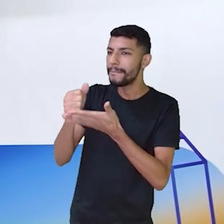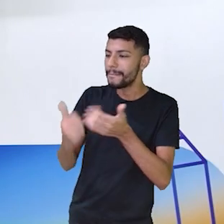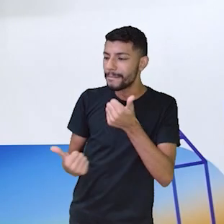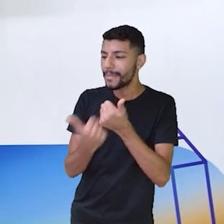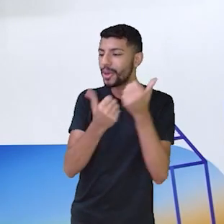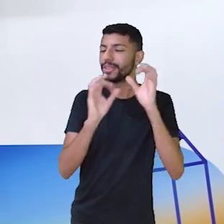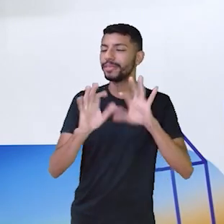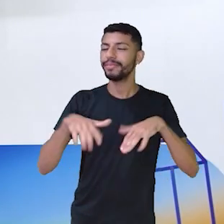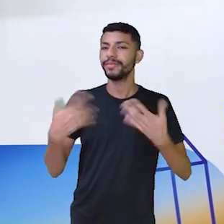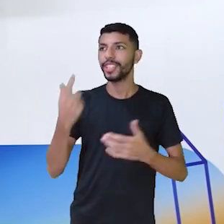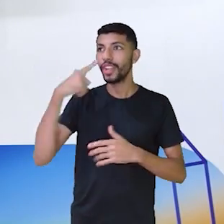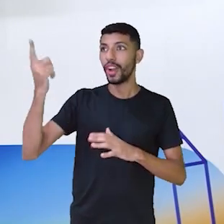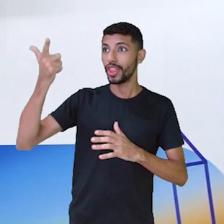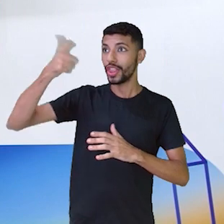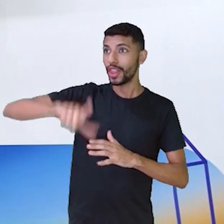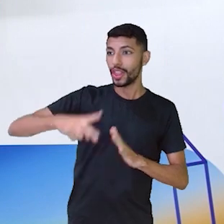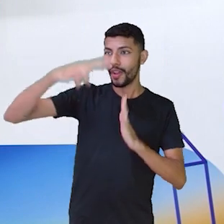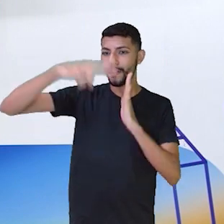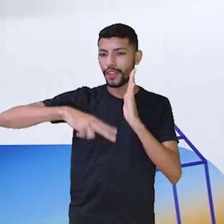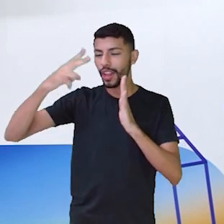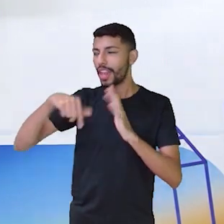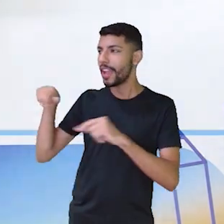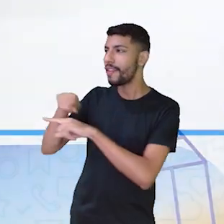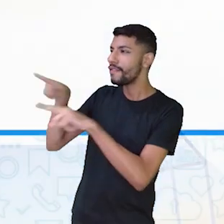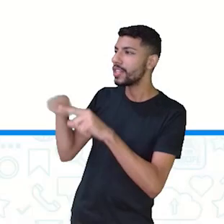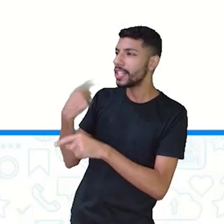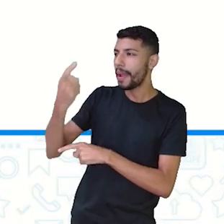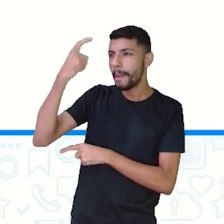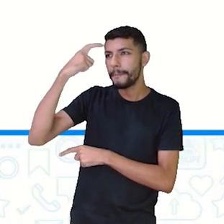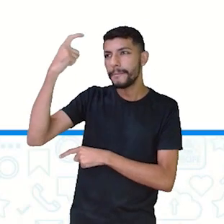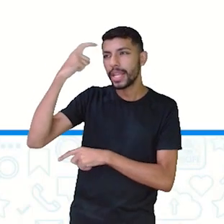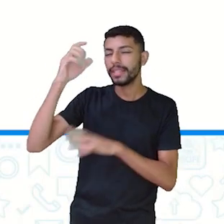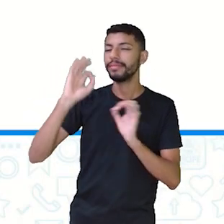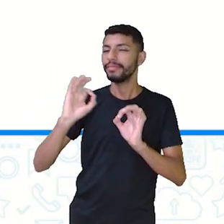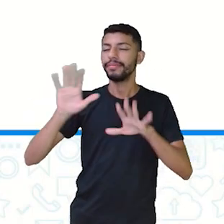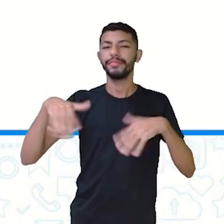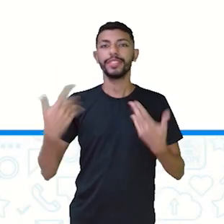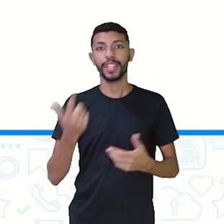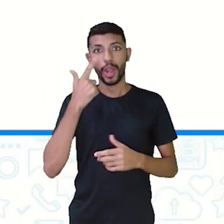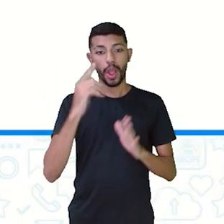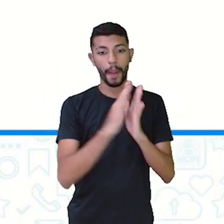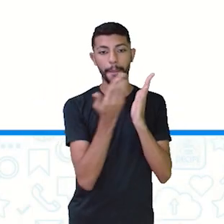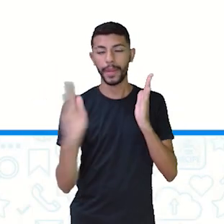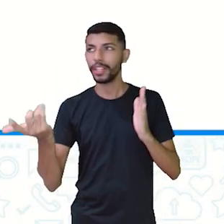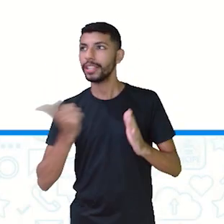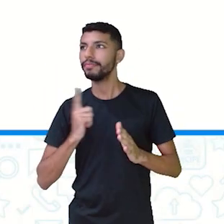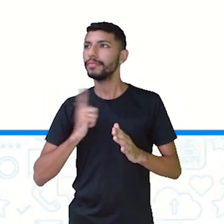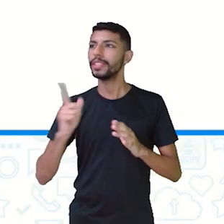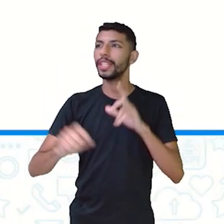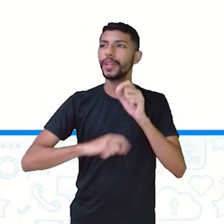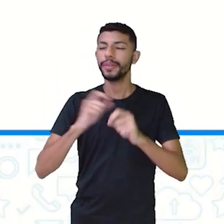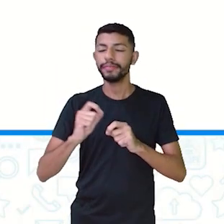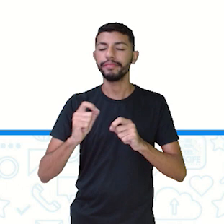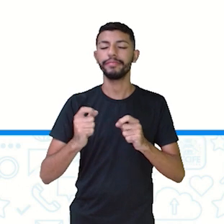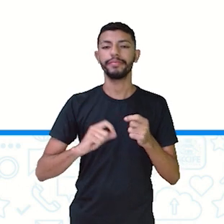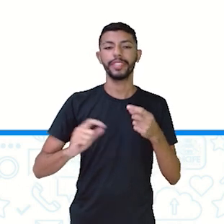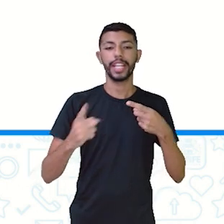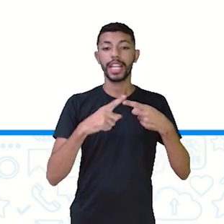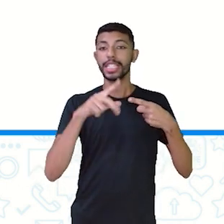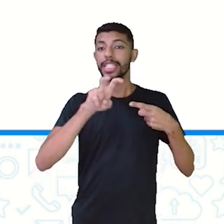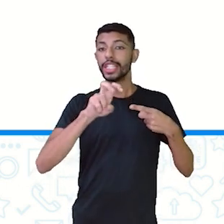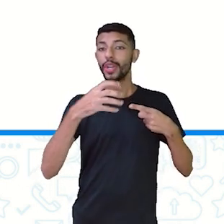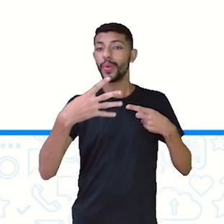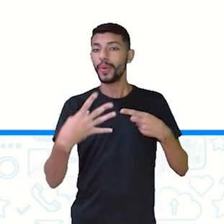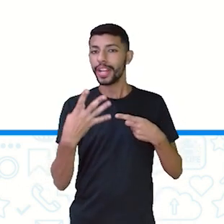Então, vamos lá! Vou ler mais uma vez enquanto vocês vão pensar aí, tá? Na biblioteca da escola tem 54 livros